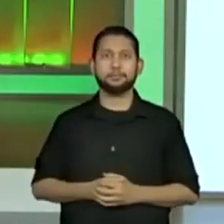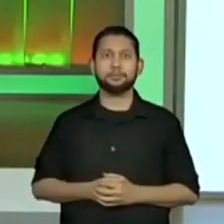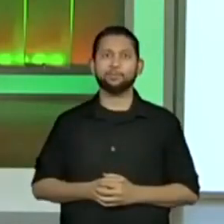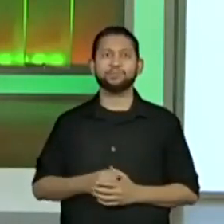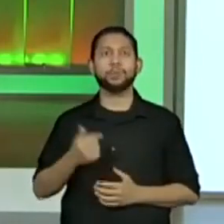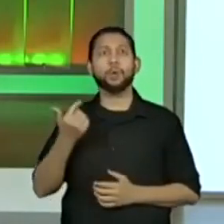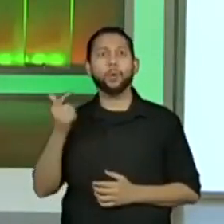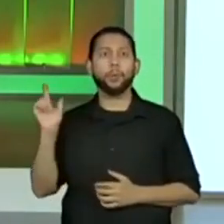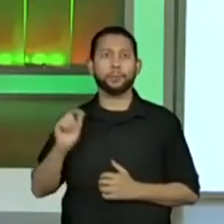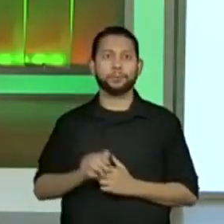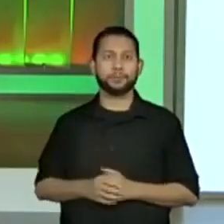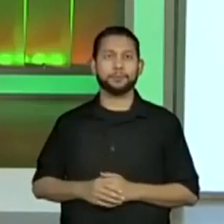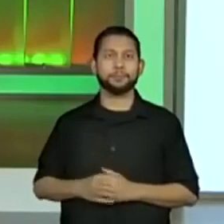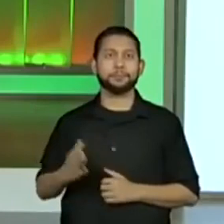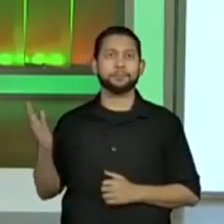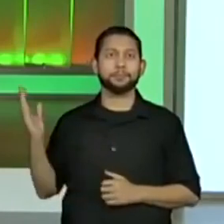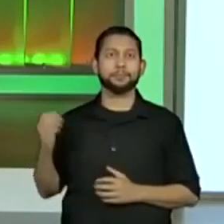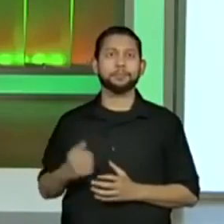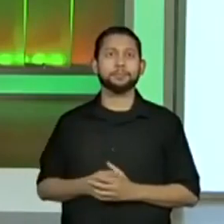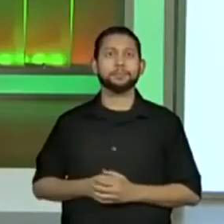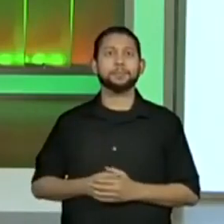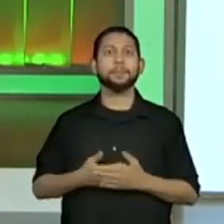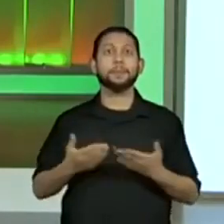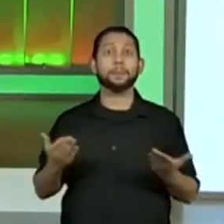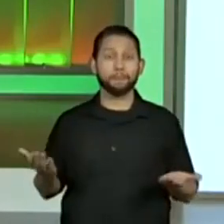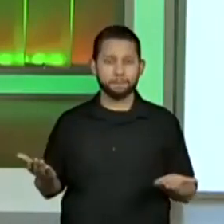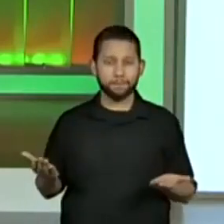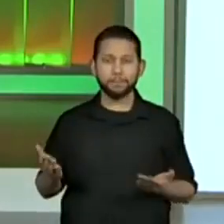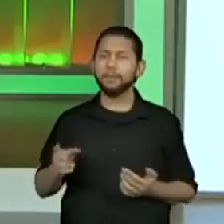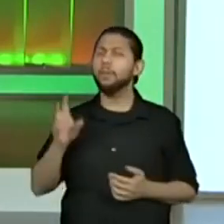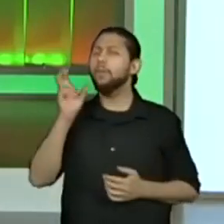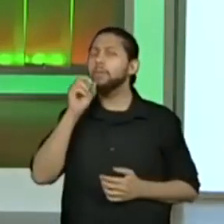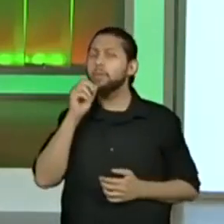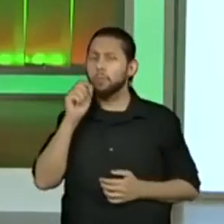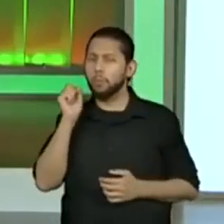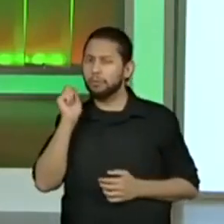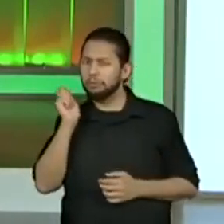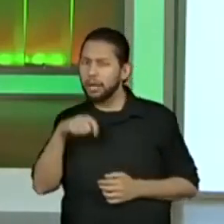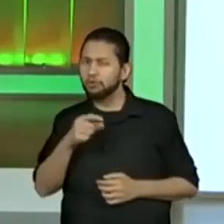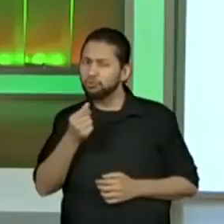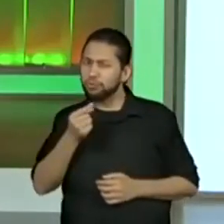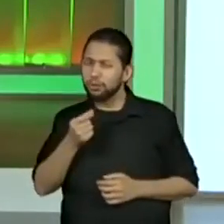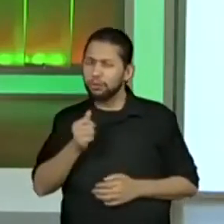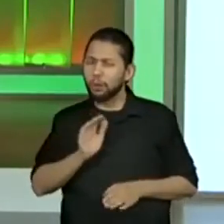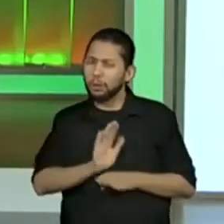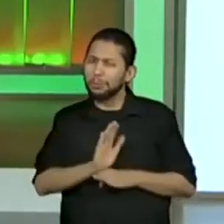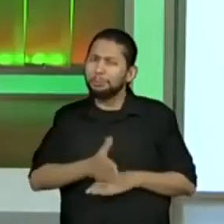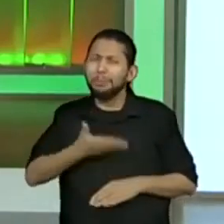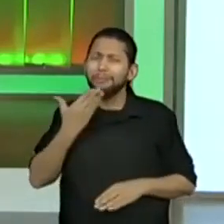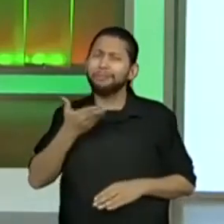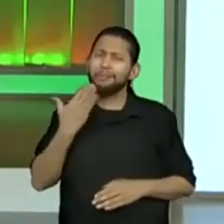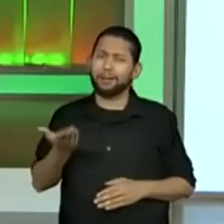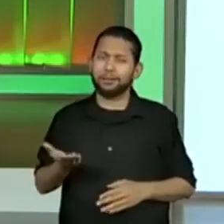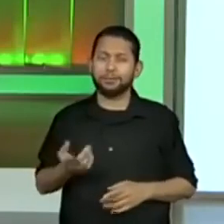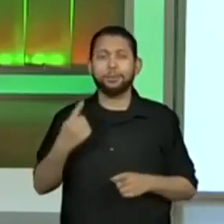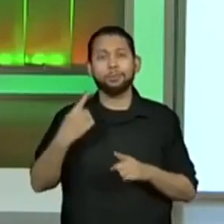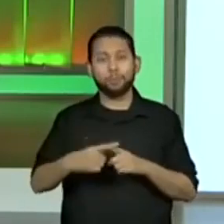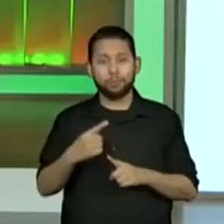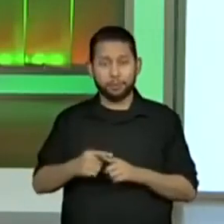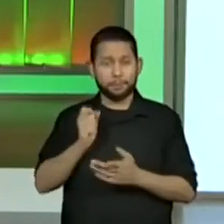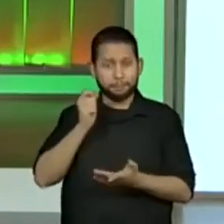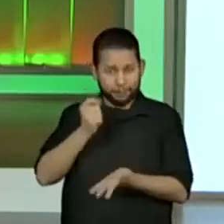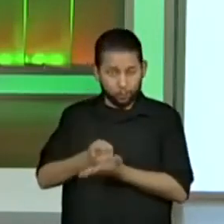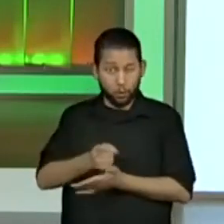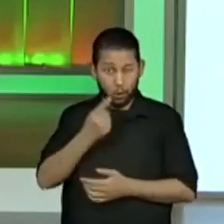Próxima situação. Problema. Ah, será que o avô poderia facilitar o troco? Lembrando que a compra deu R$